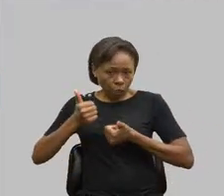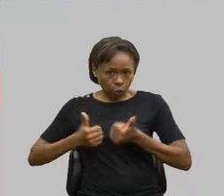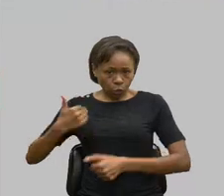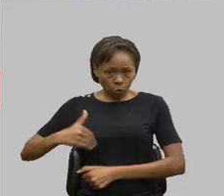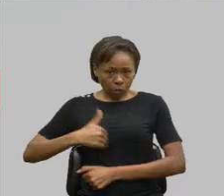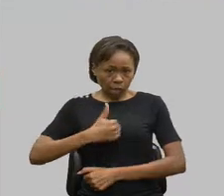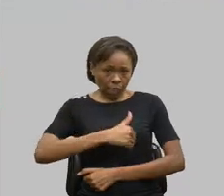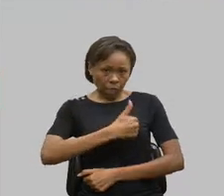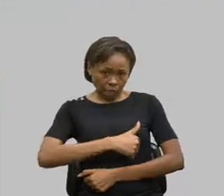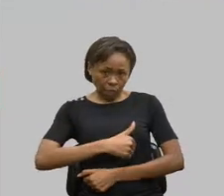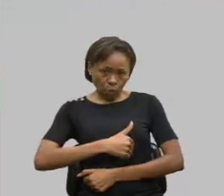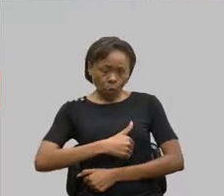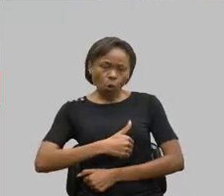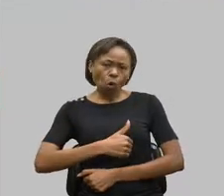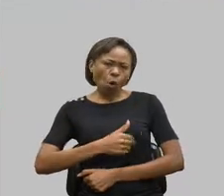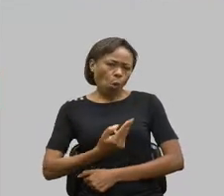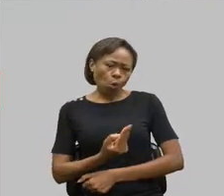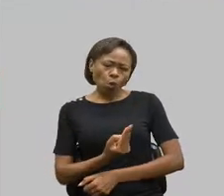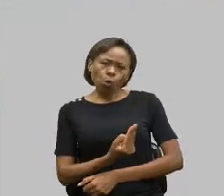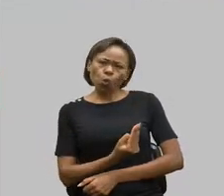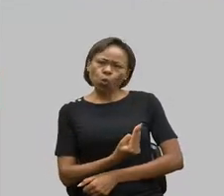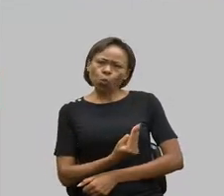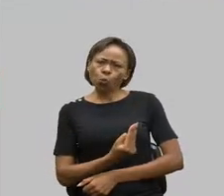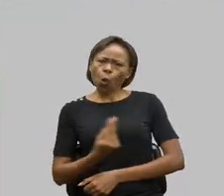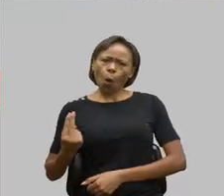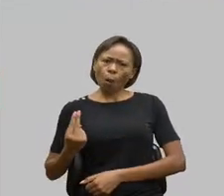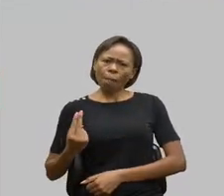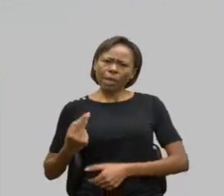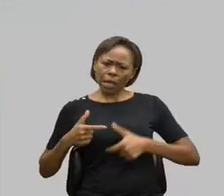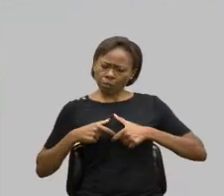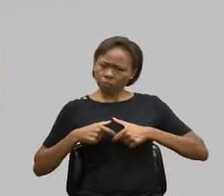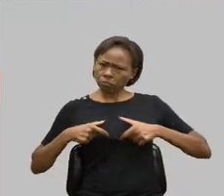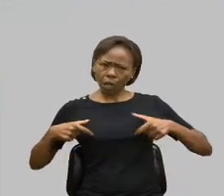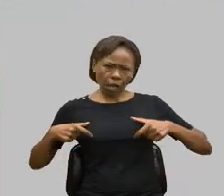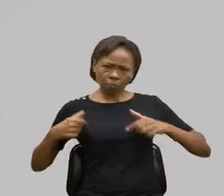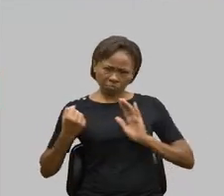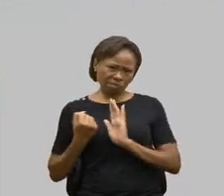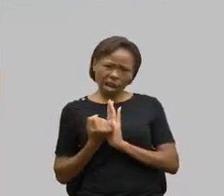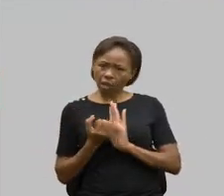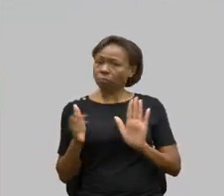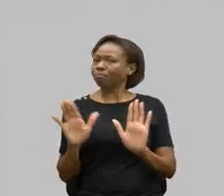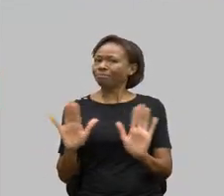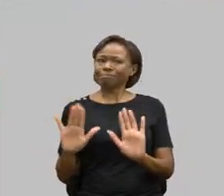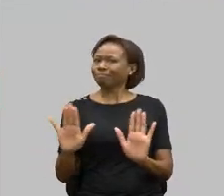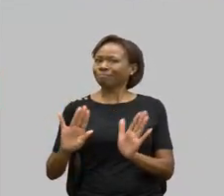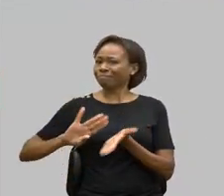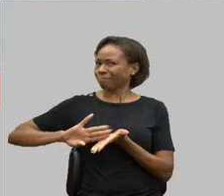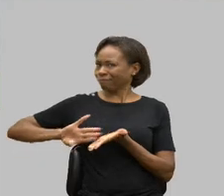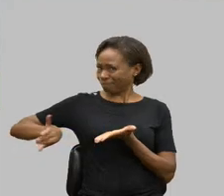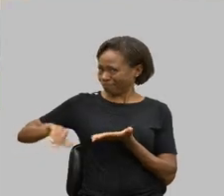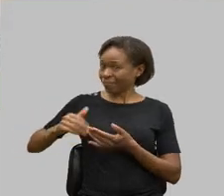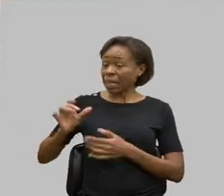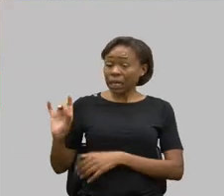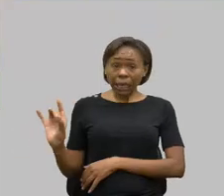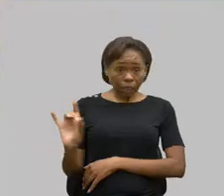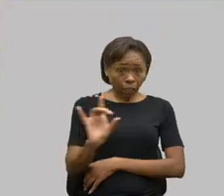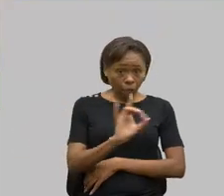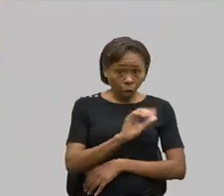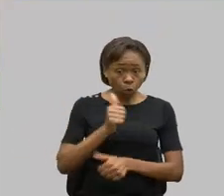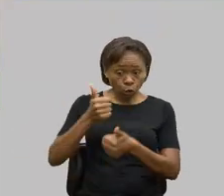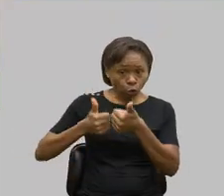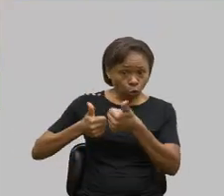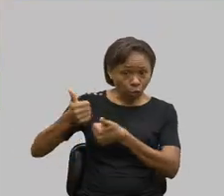nome deles, que é o usual, escrito na camiseta, eles entraram, cada um, com uma